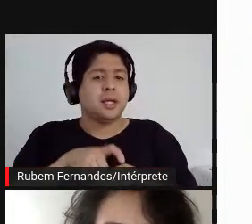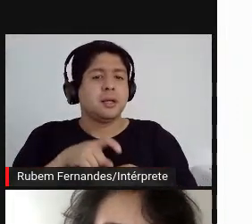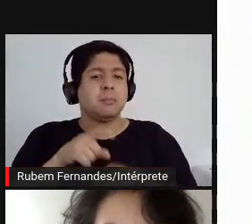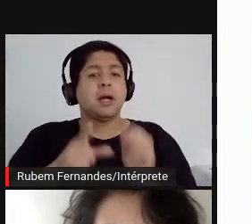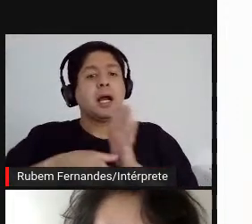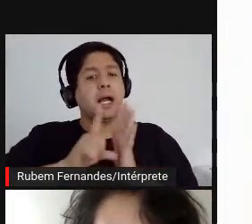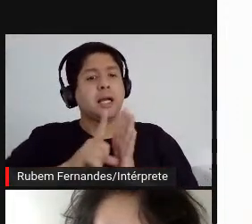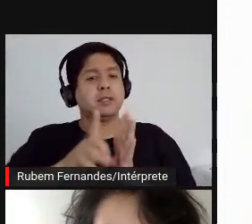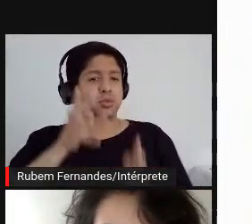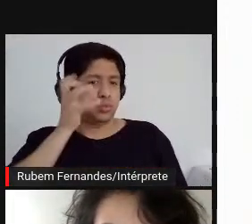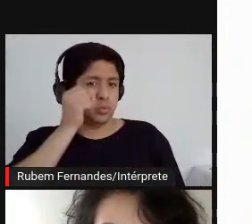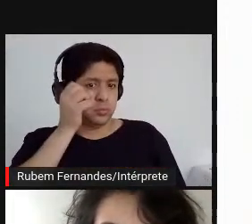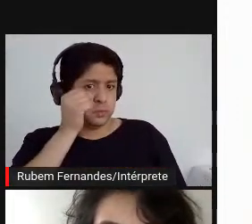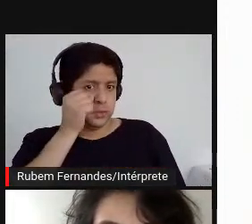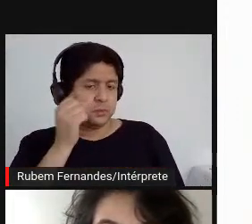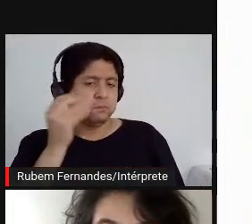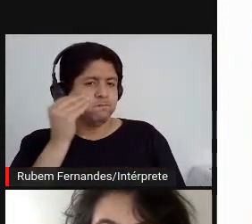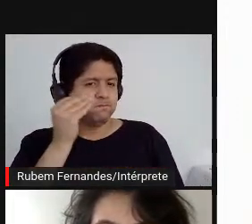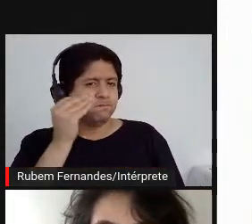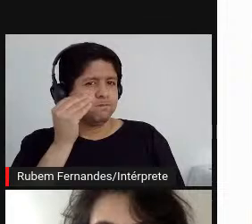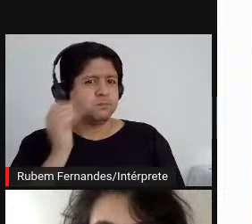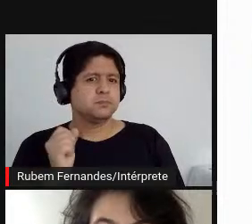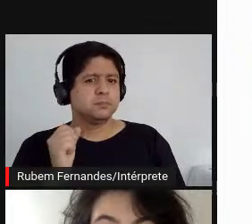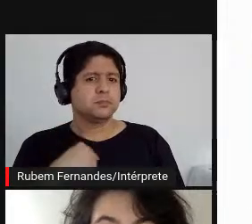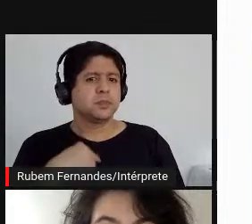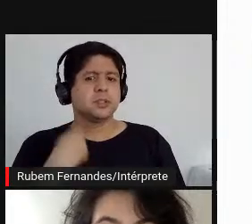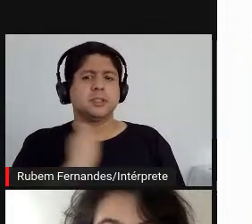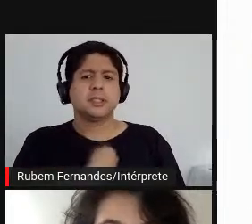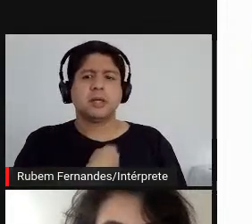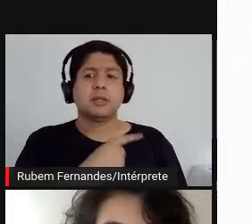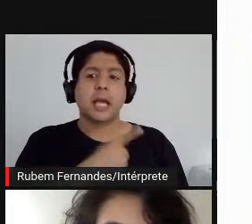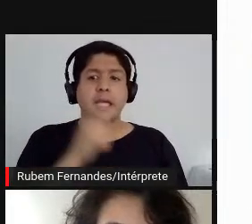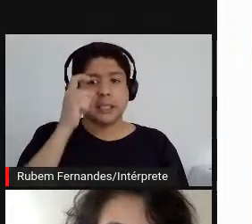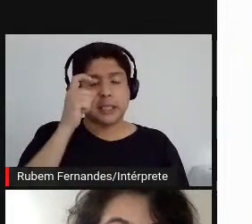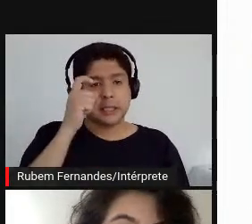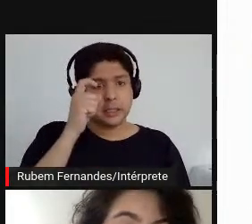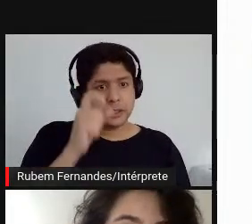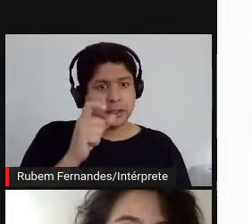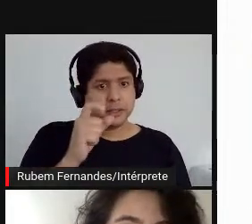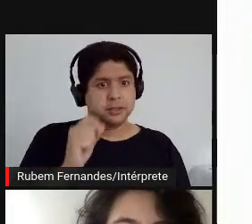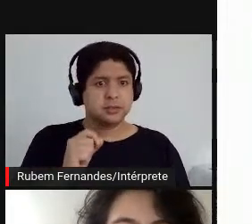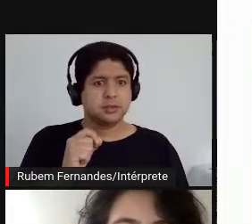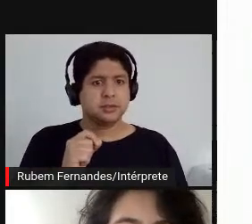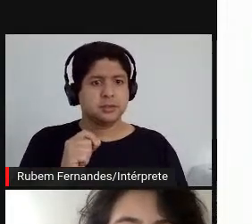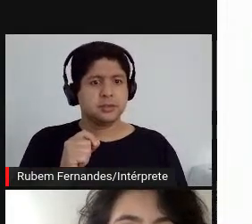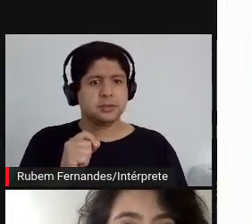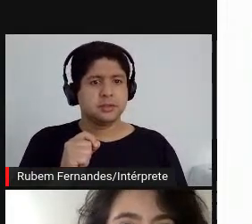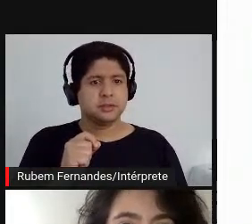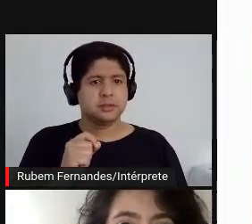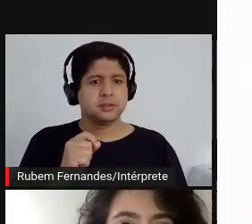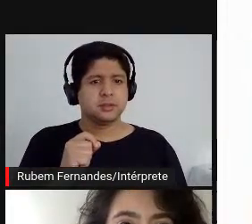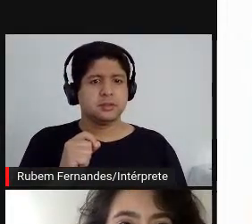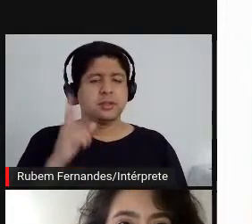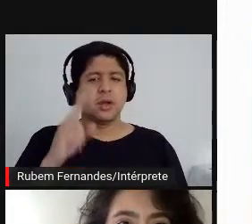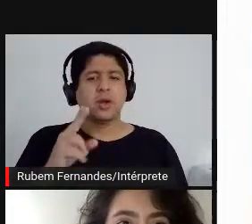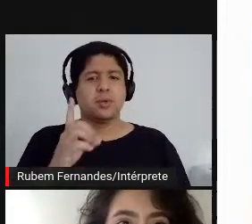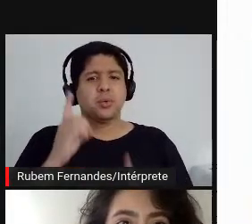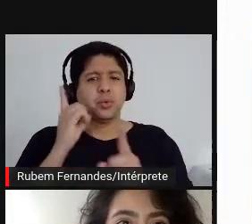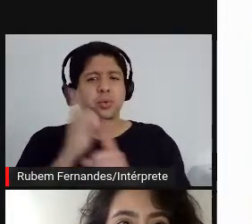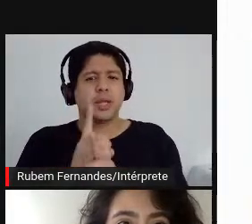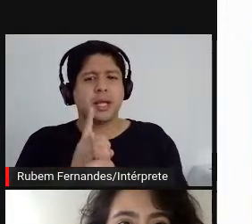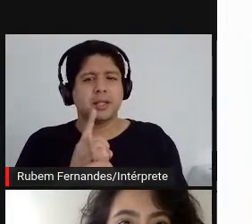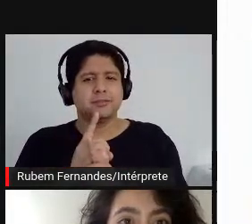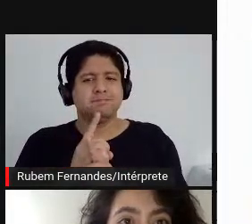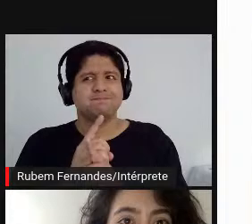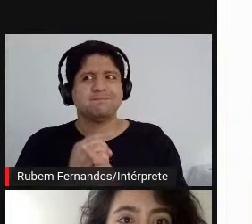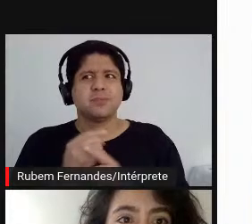Então, eu sou muito interessada, assim, nessa coisa que eu chamo de estado do encontro, assim, né? E